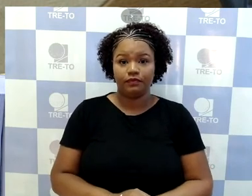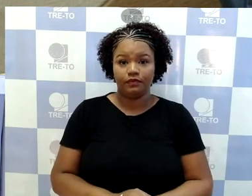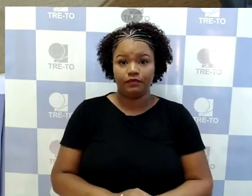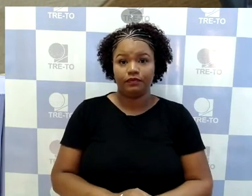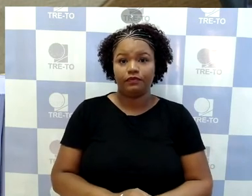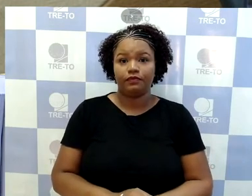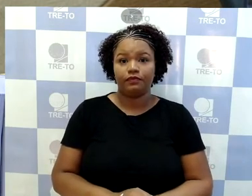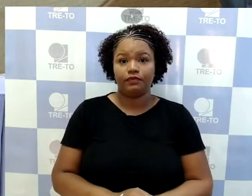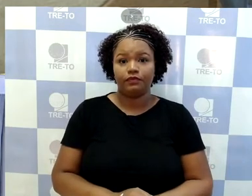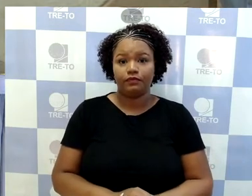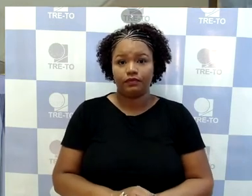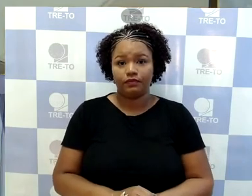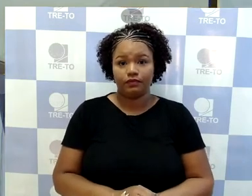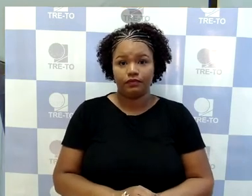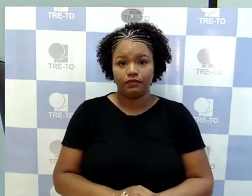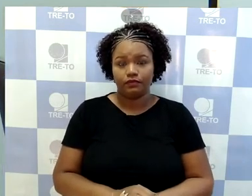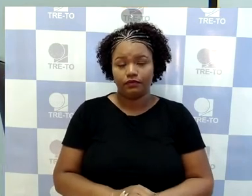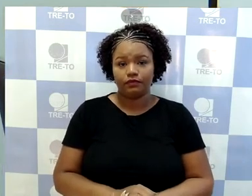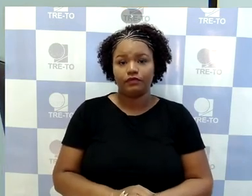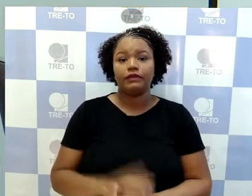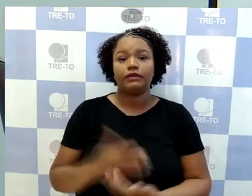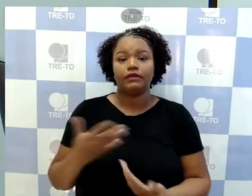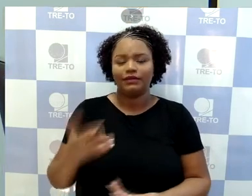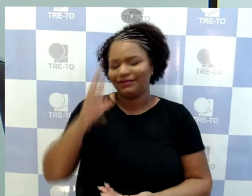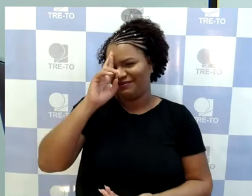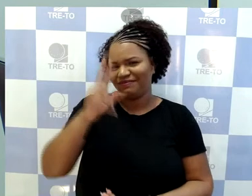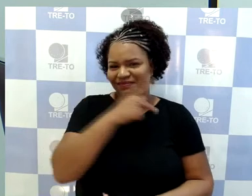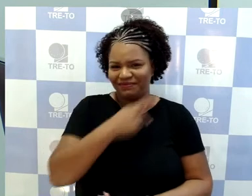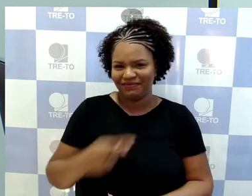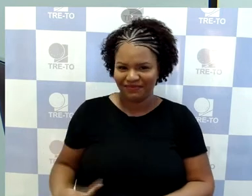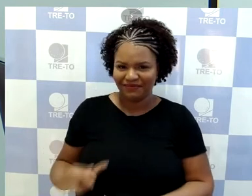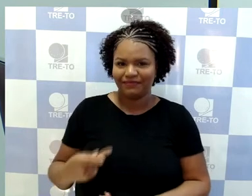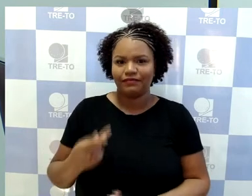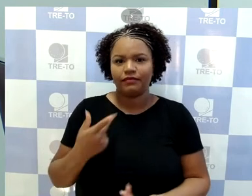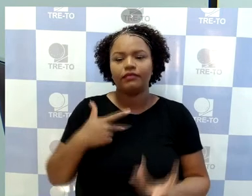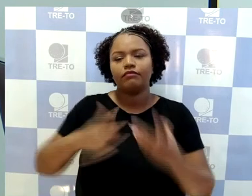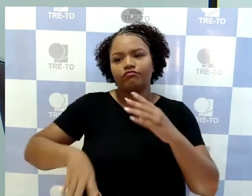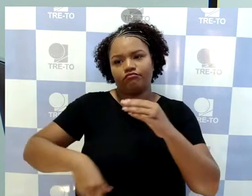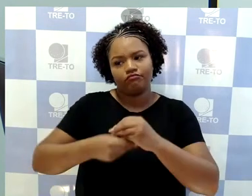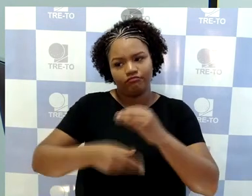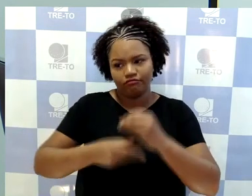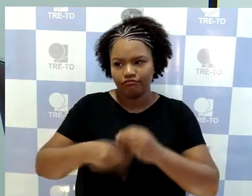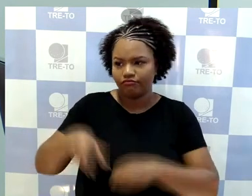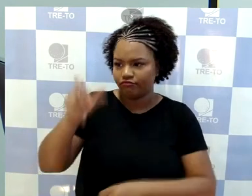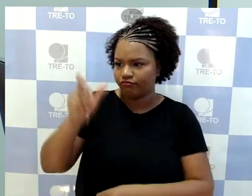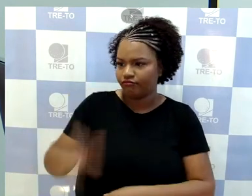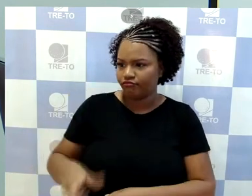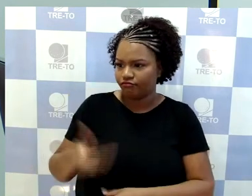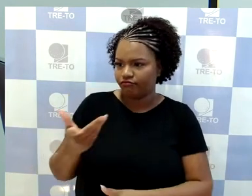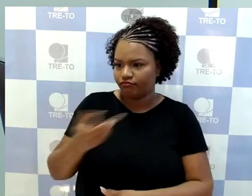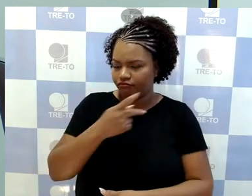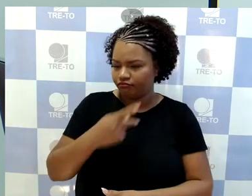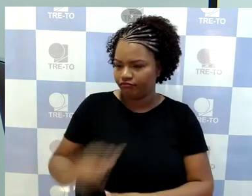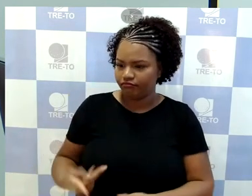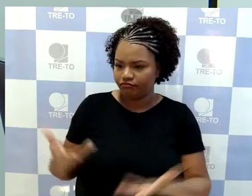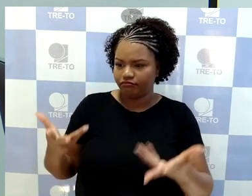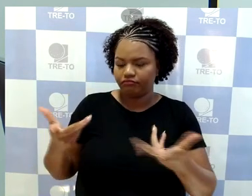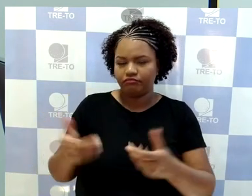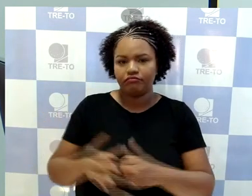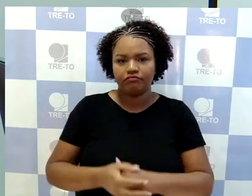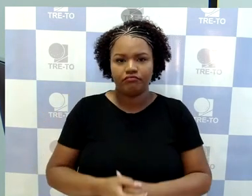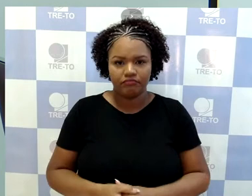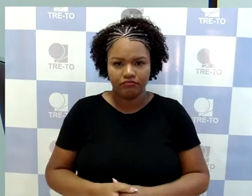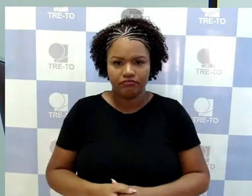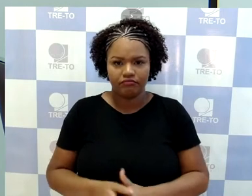aqui parafraseando vossa excelência, cumprimentar aqui a equipe no